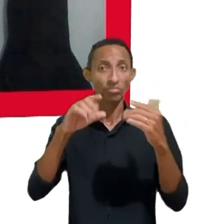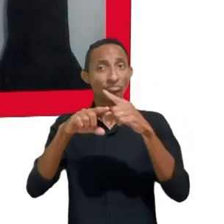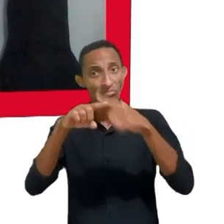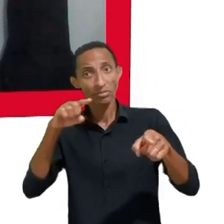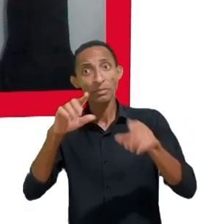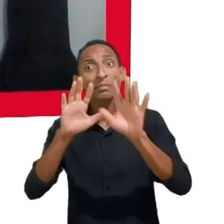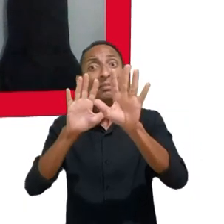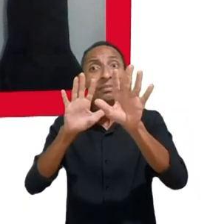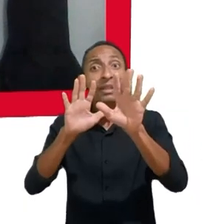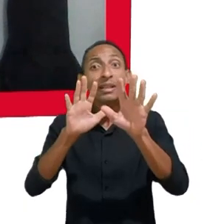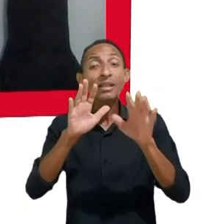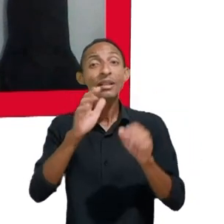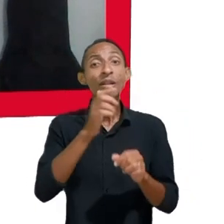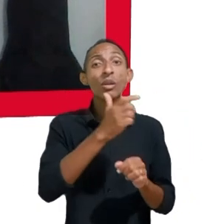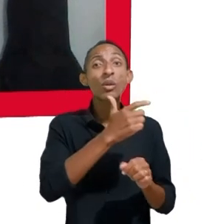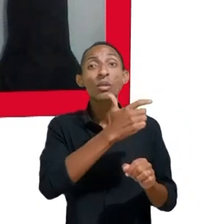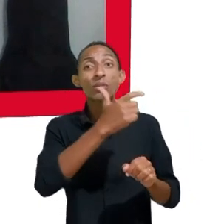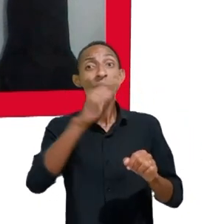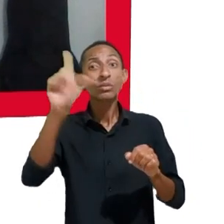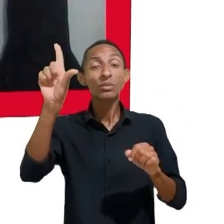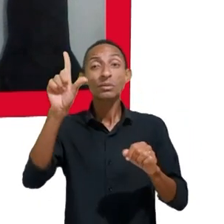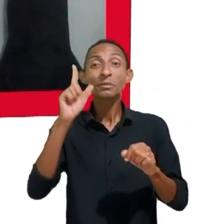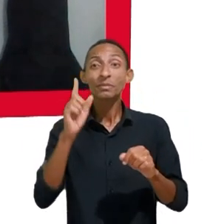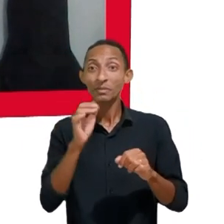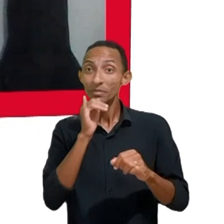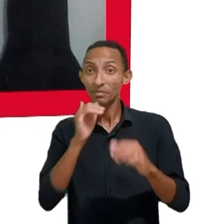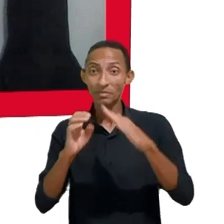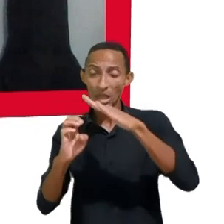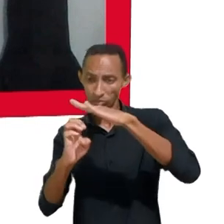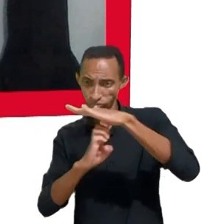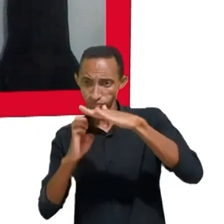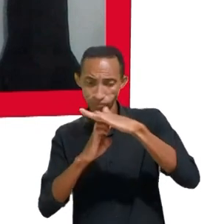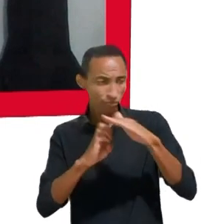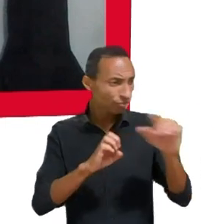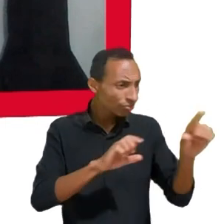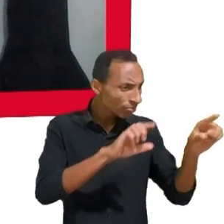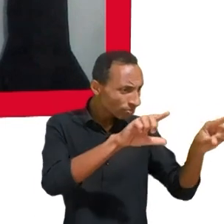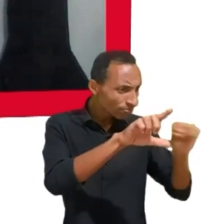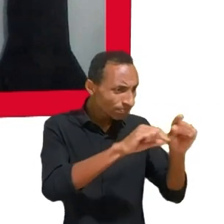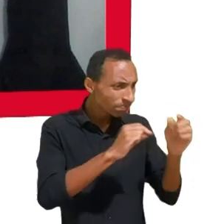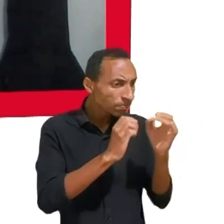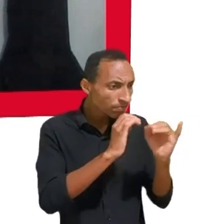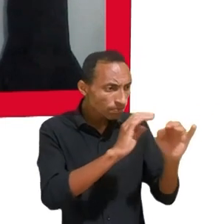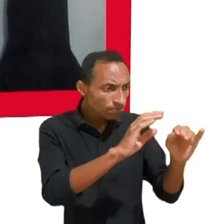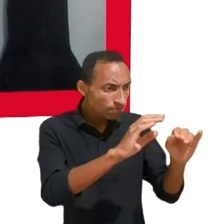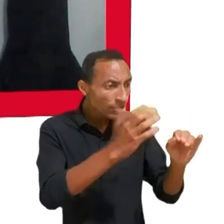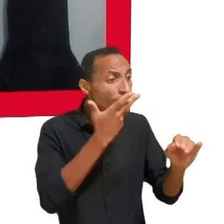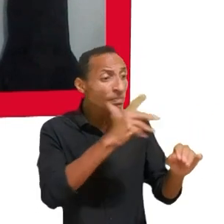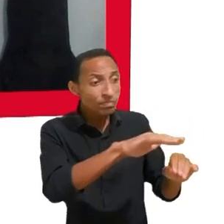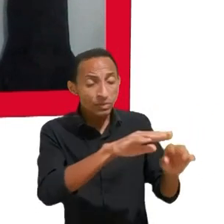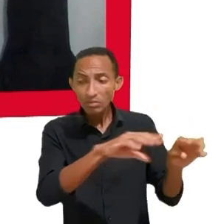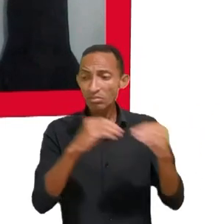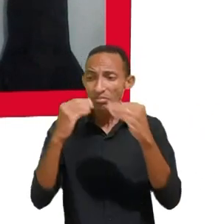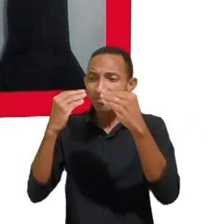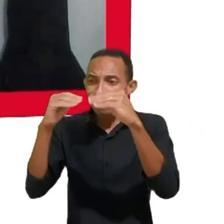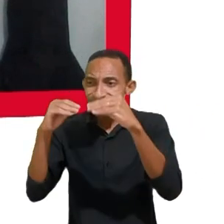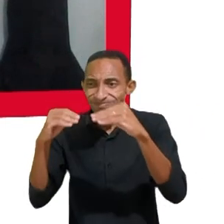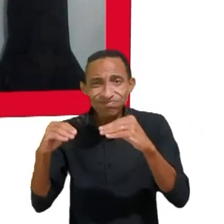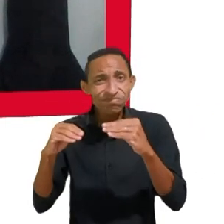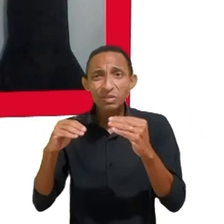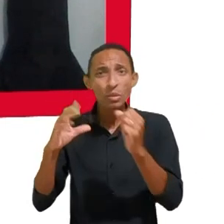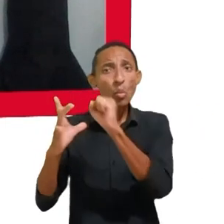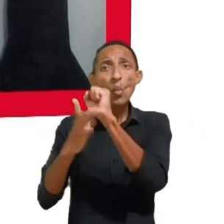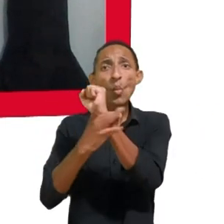modo como as instituições coletam os dados de crianças e adolescentes e tratam e baixíssima atenção ainda a uma dimensão de privacidade